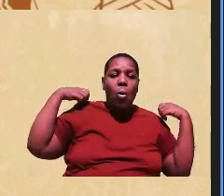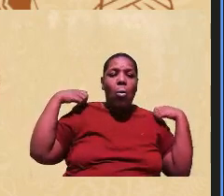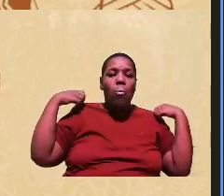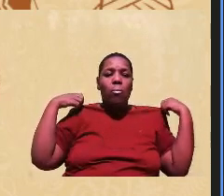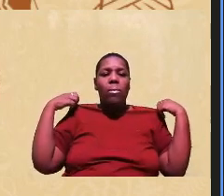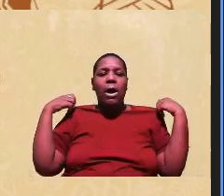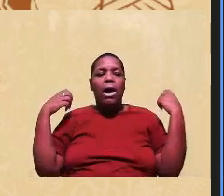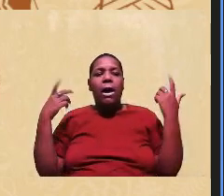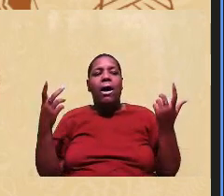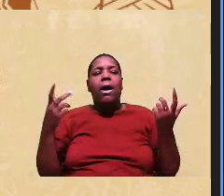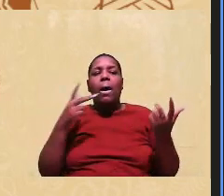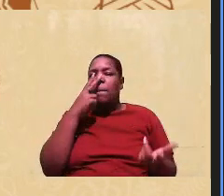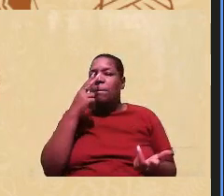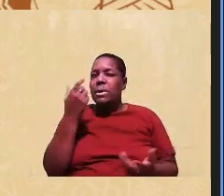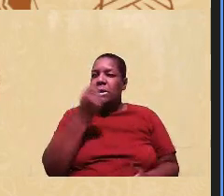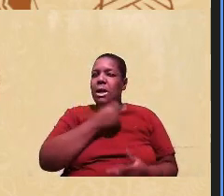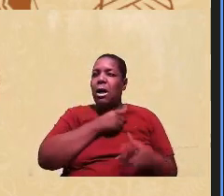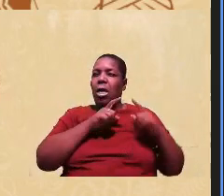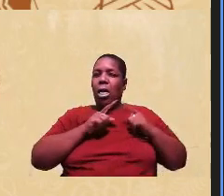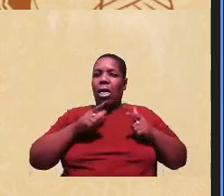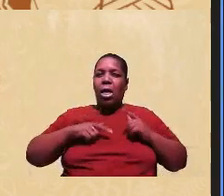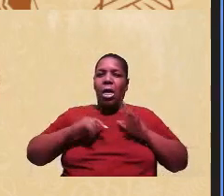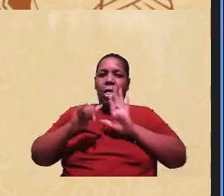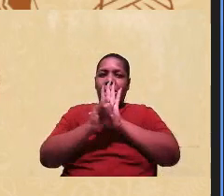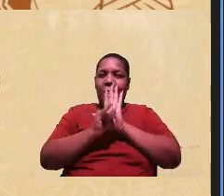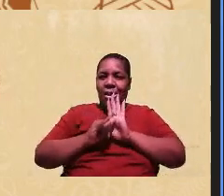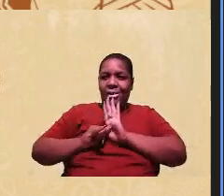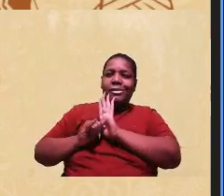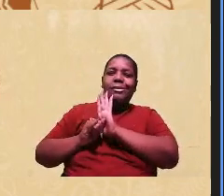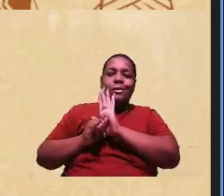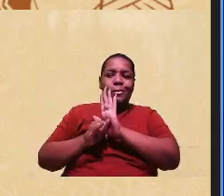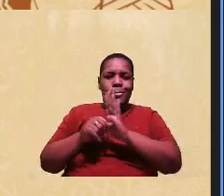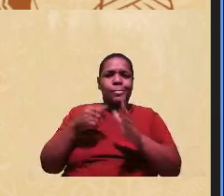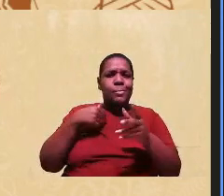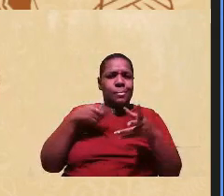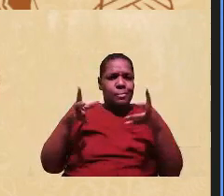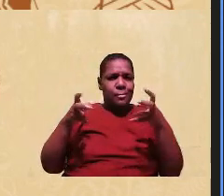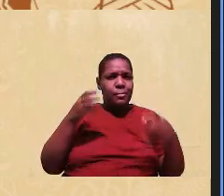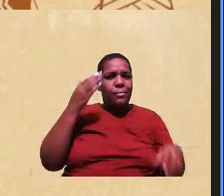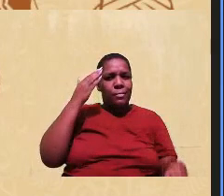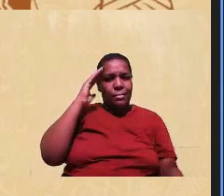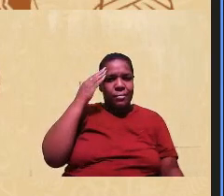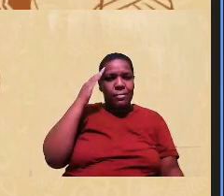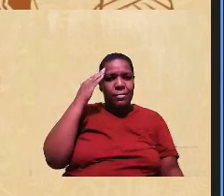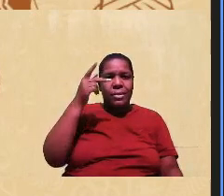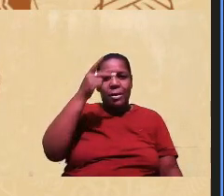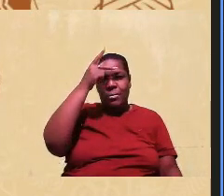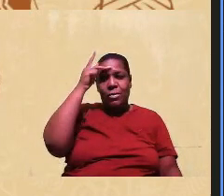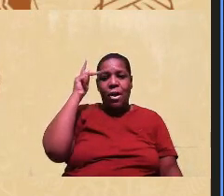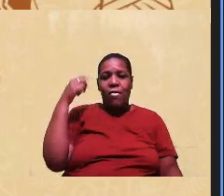marcas identitárias, também interessante perceber que as pessoas veem com uma,